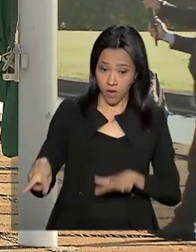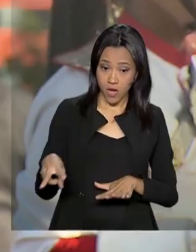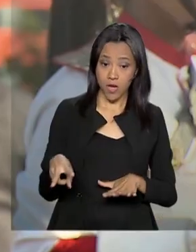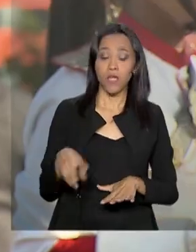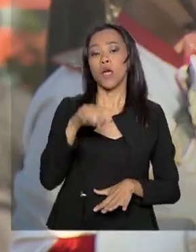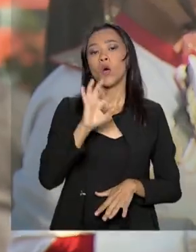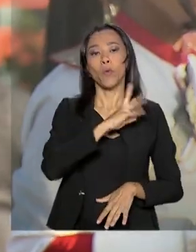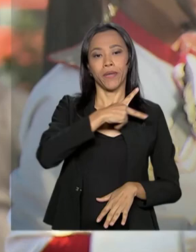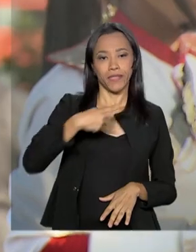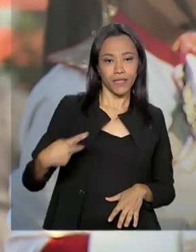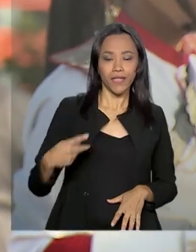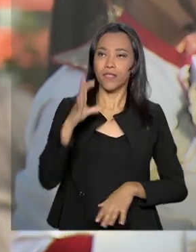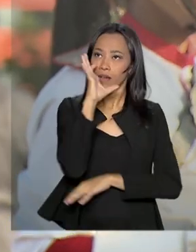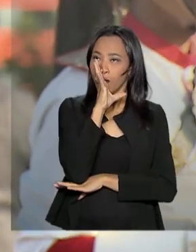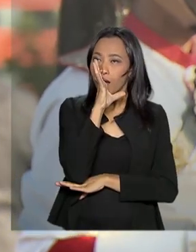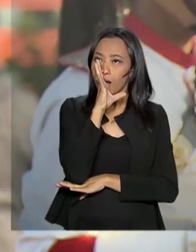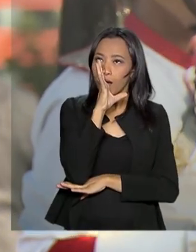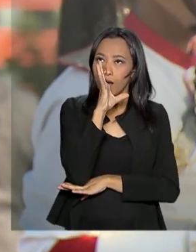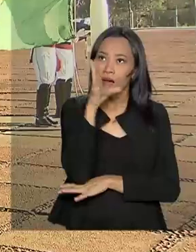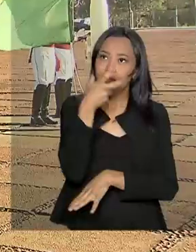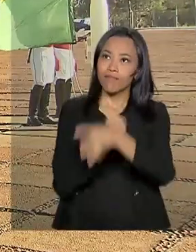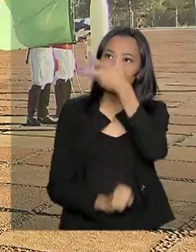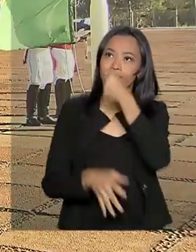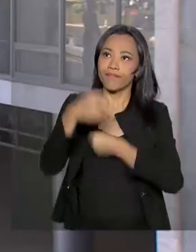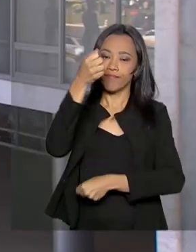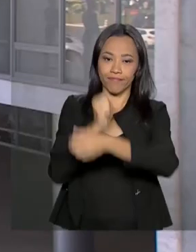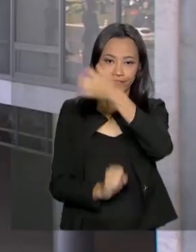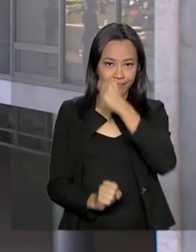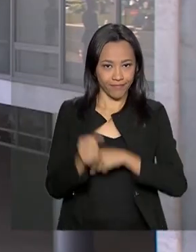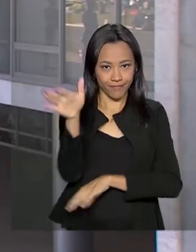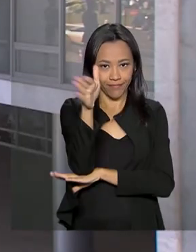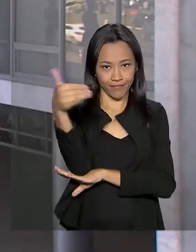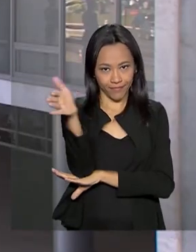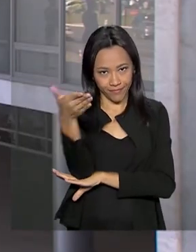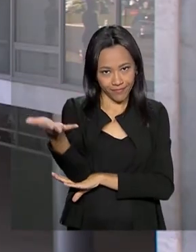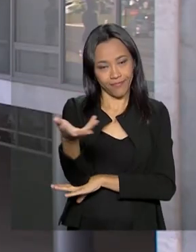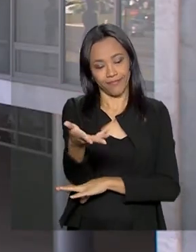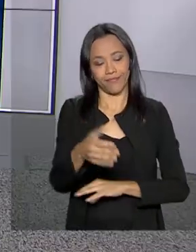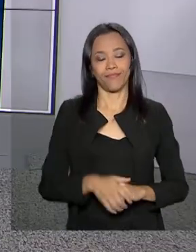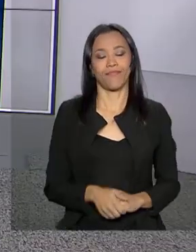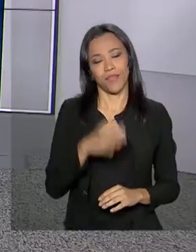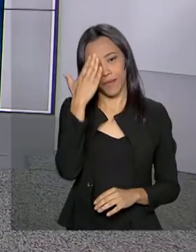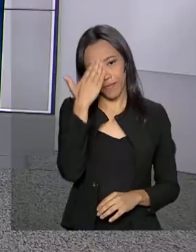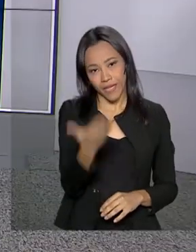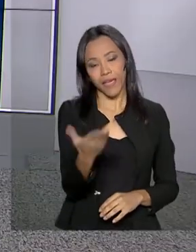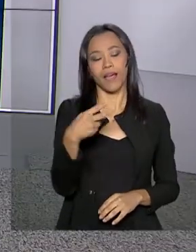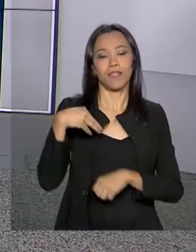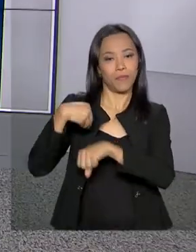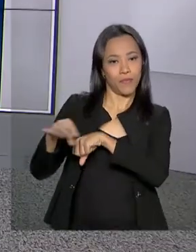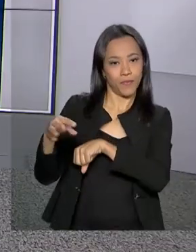presidente costuma prestigiar essa atividade. Carla, voltamos com você. Obrigada, Luana, pela sua participação. Luana.